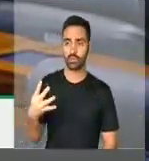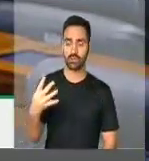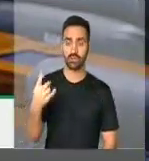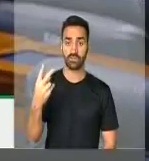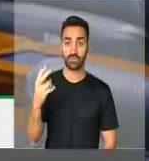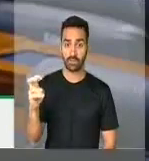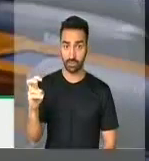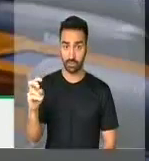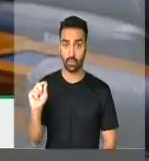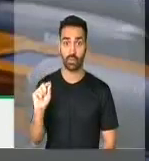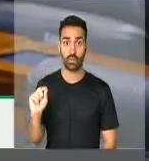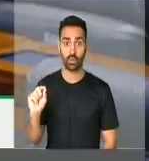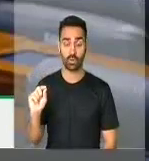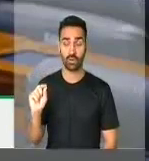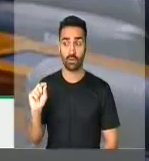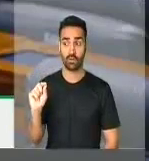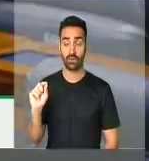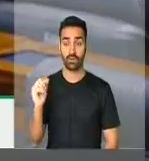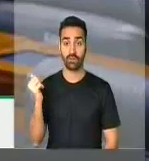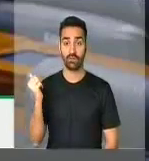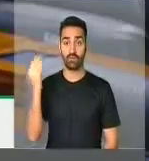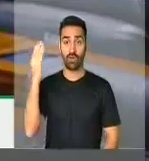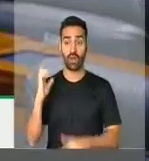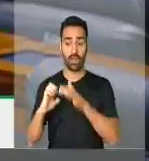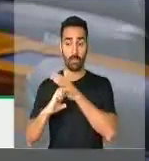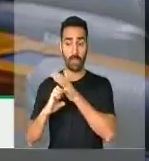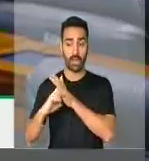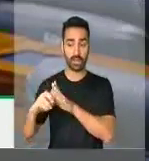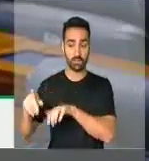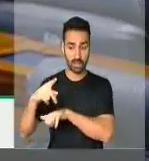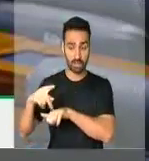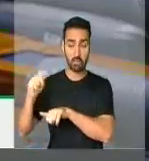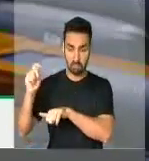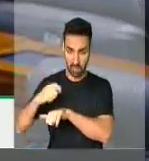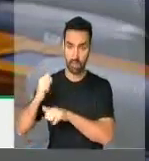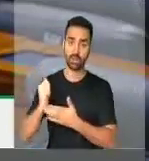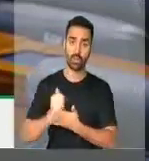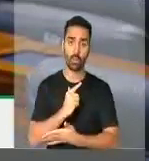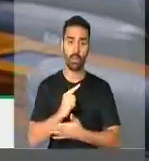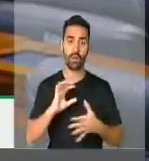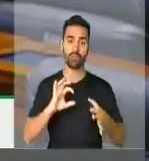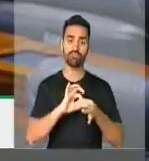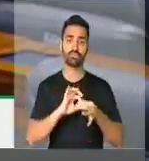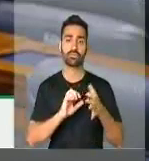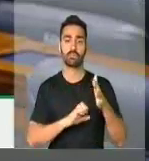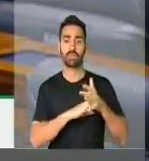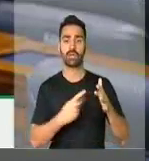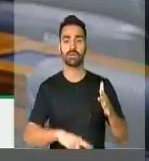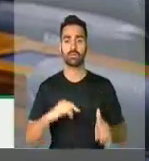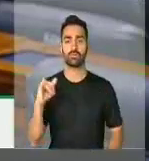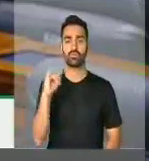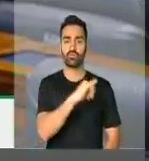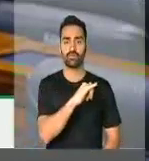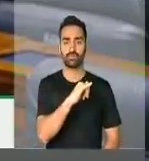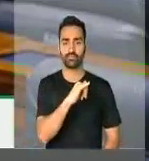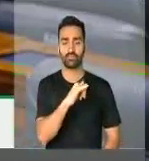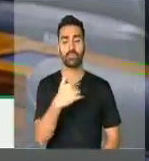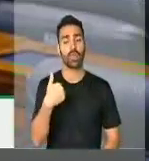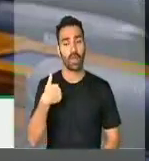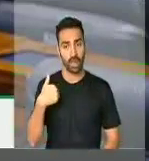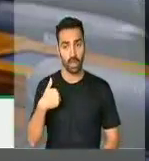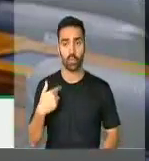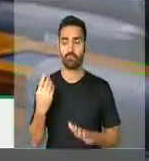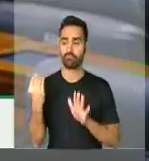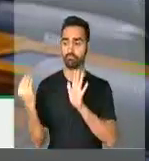estrangeiro nas empresas aéreas. Eu estou apresentando uma emenda de plenário e quero pedir o apoio dos